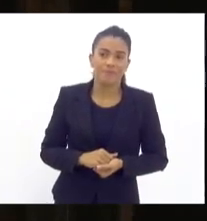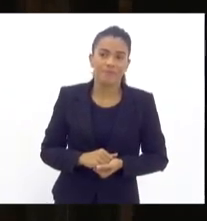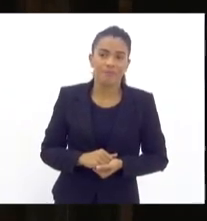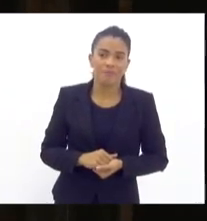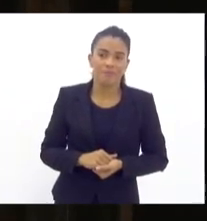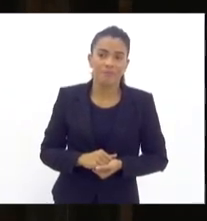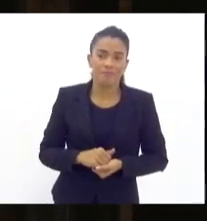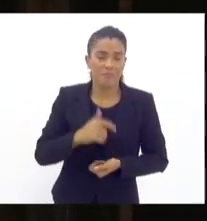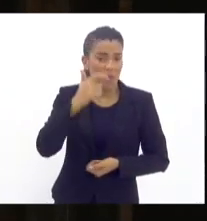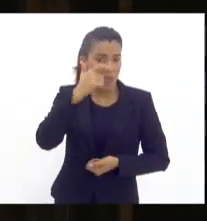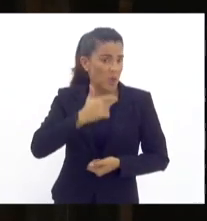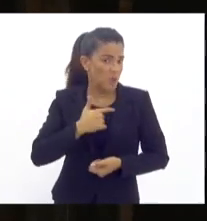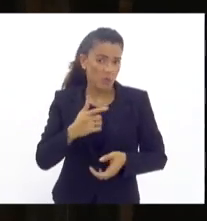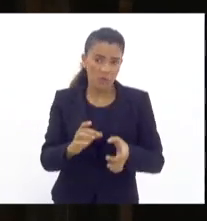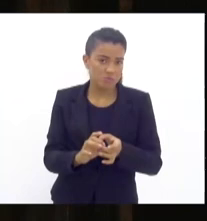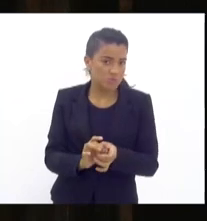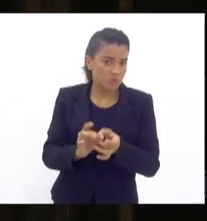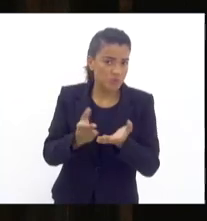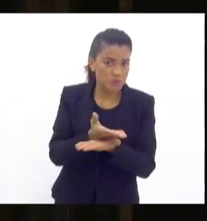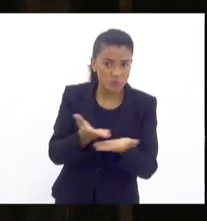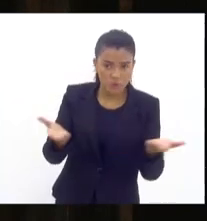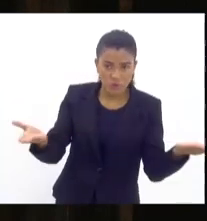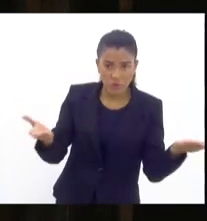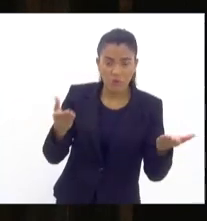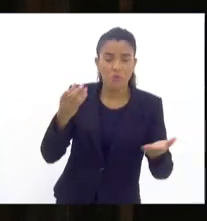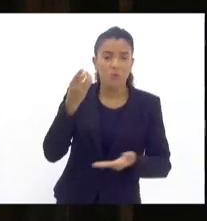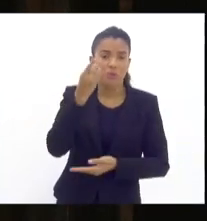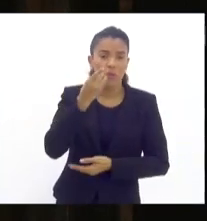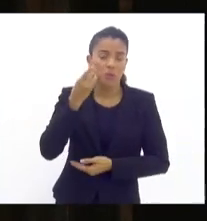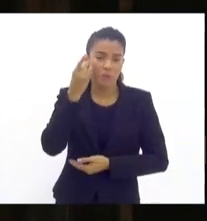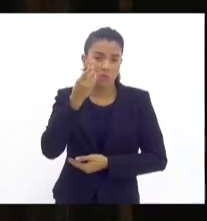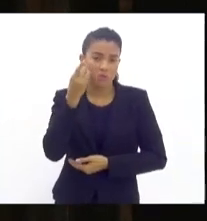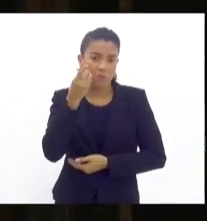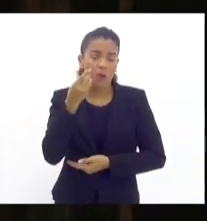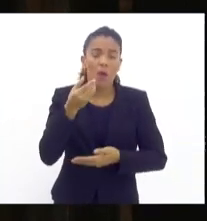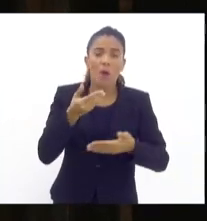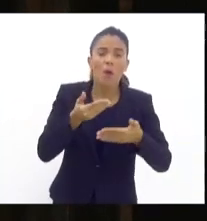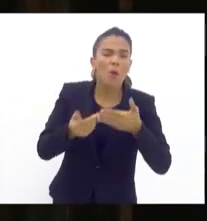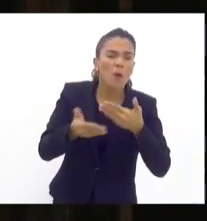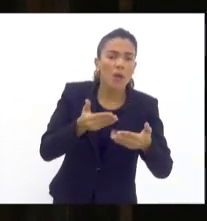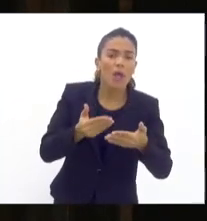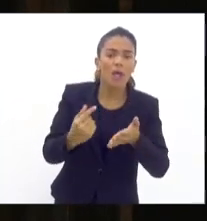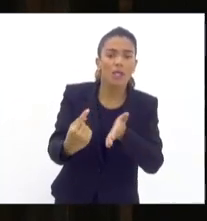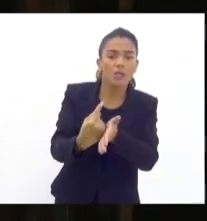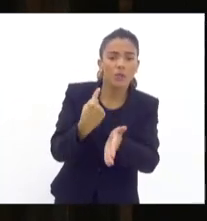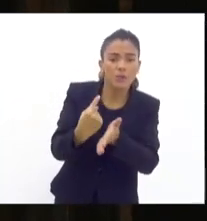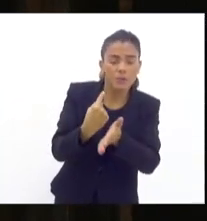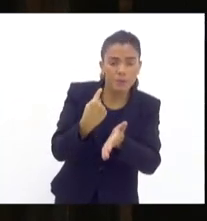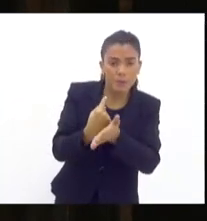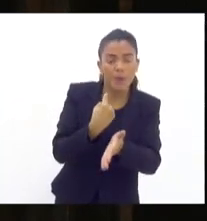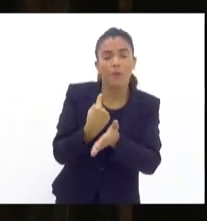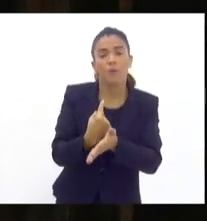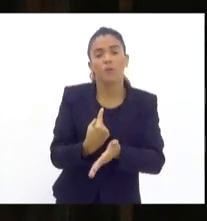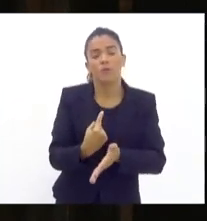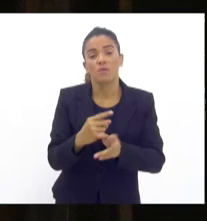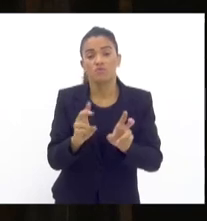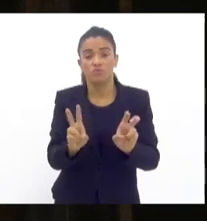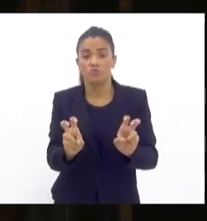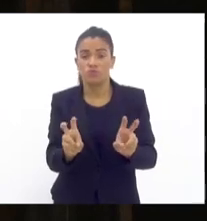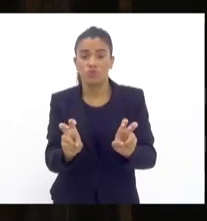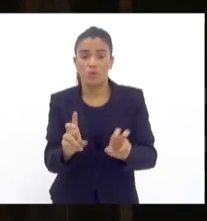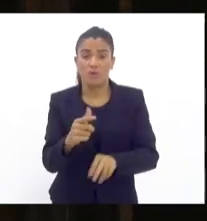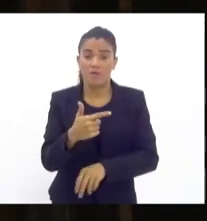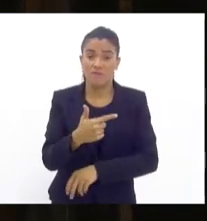à disposição dos deputados para qualquer indagação que possa ser feita a respeito da